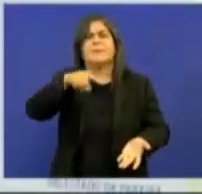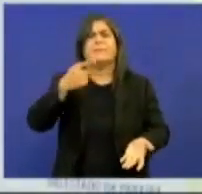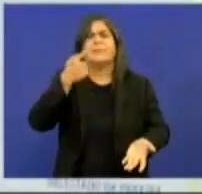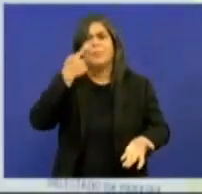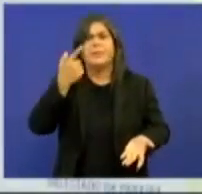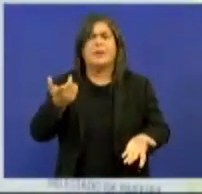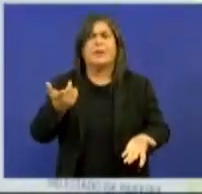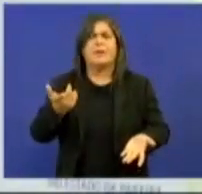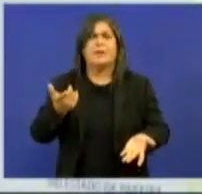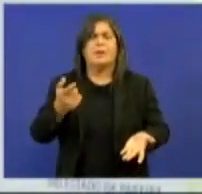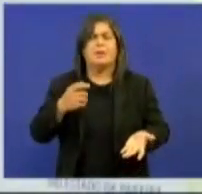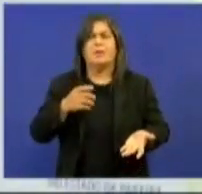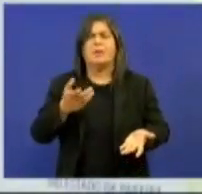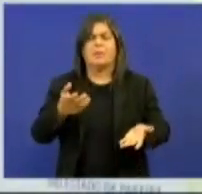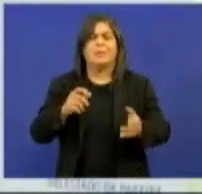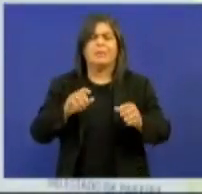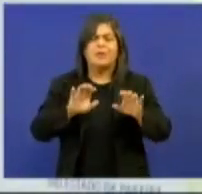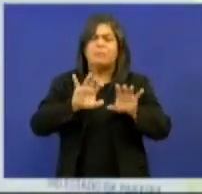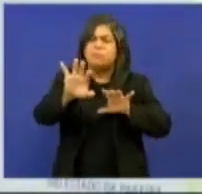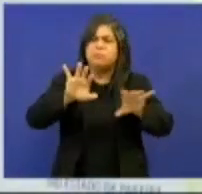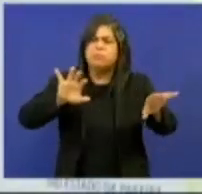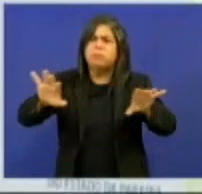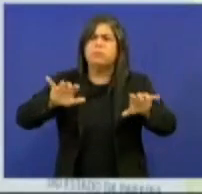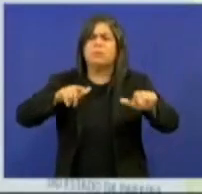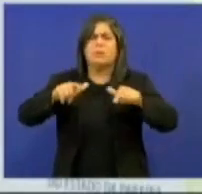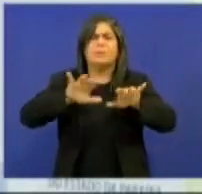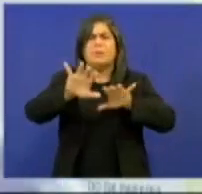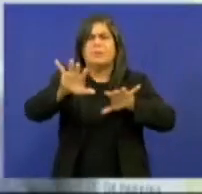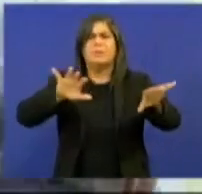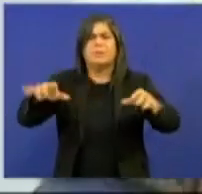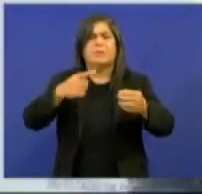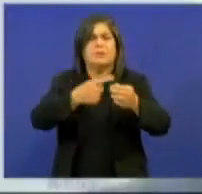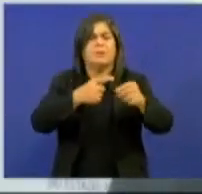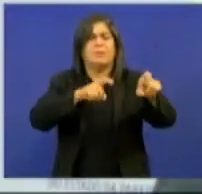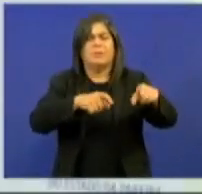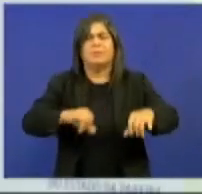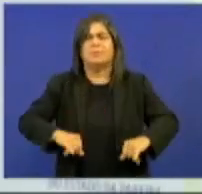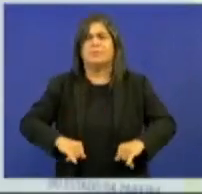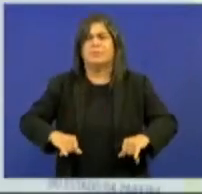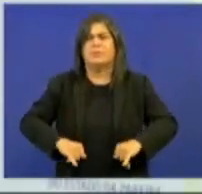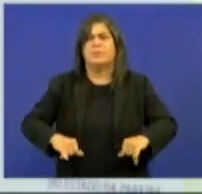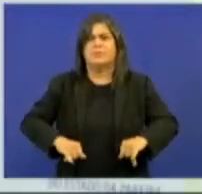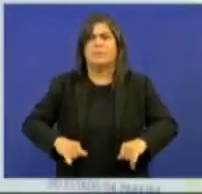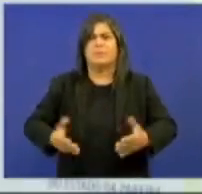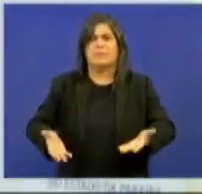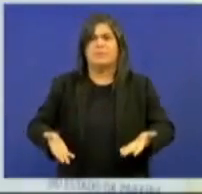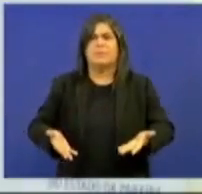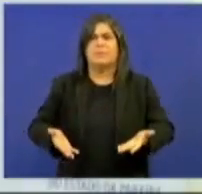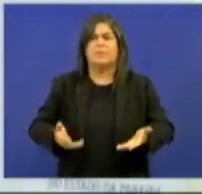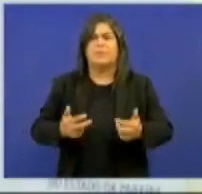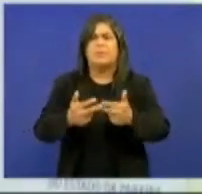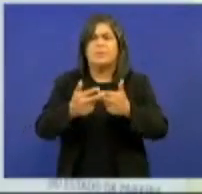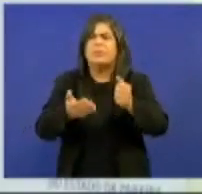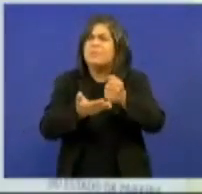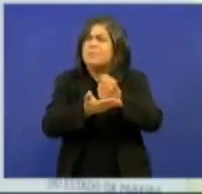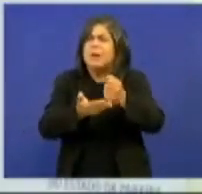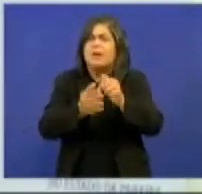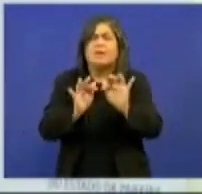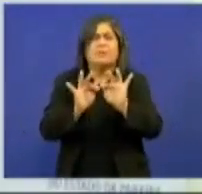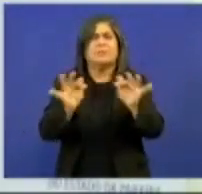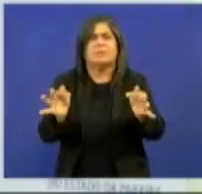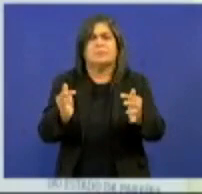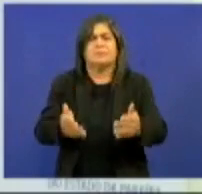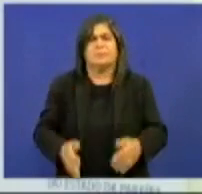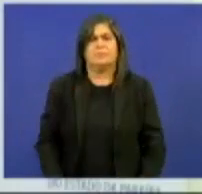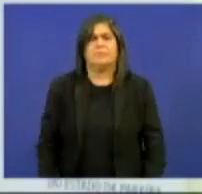serviços e a população sertaneja está amíngua com a falta do atendimento básico. Poder também